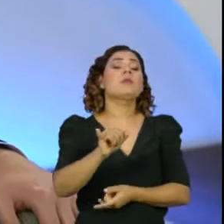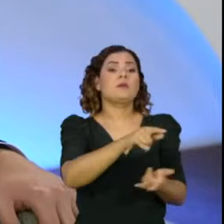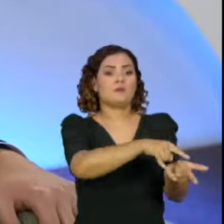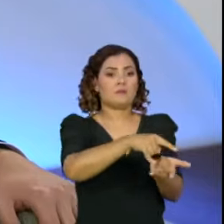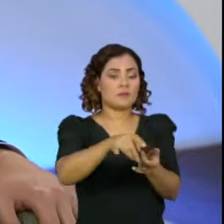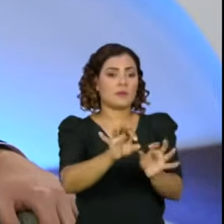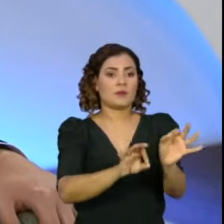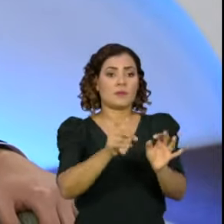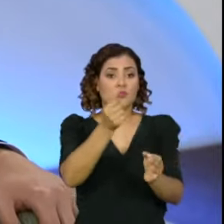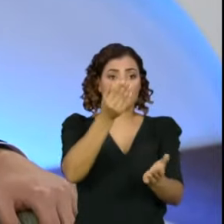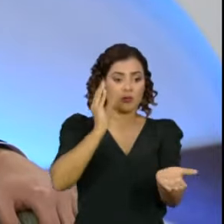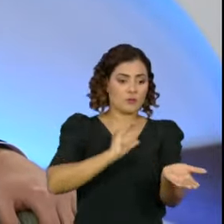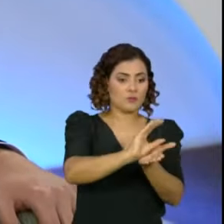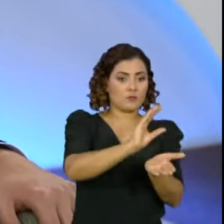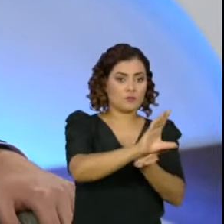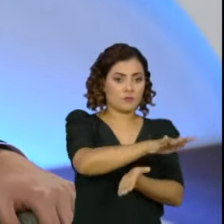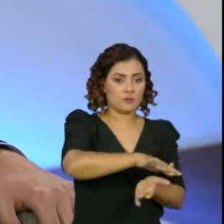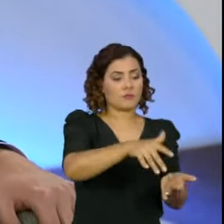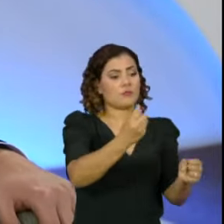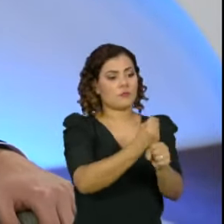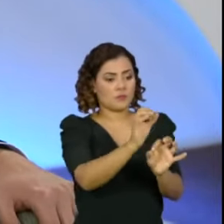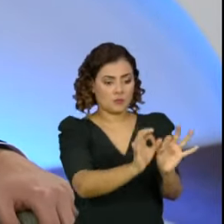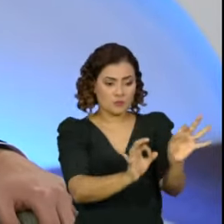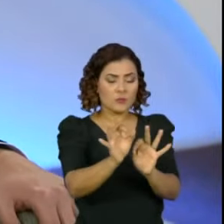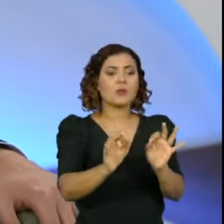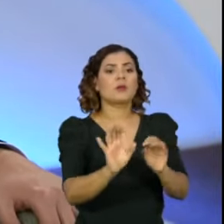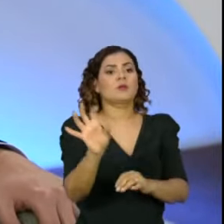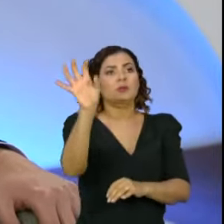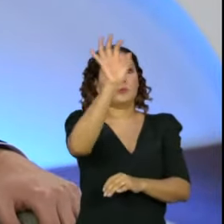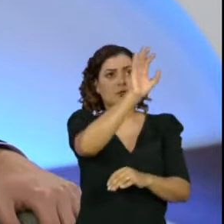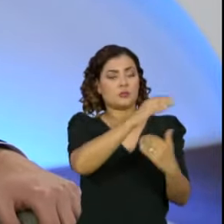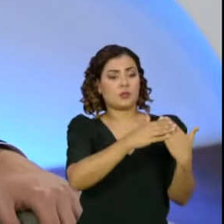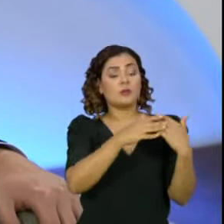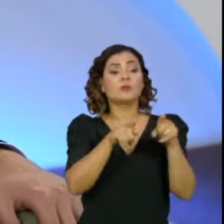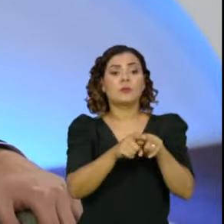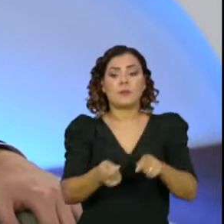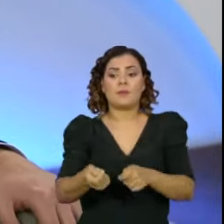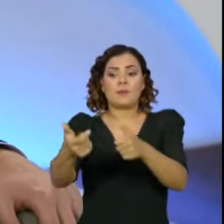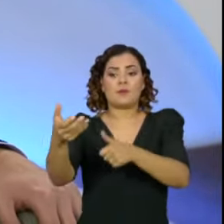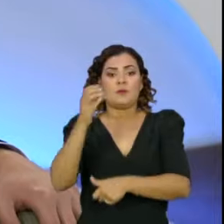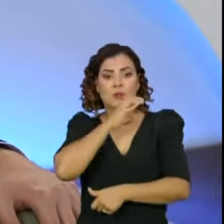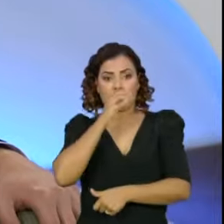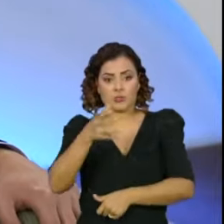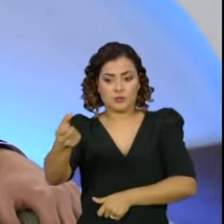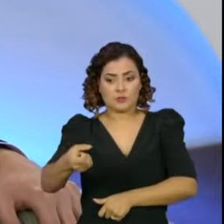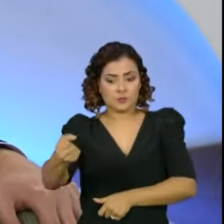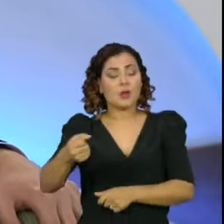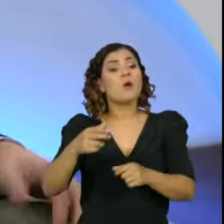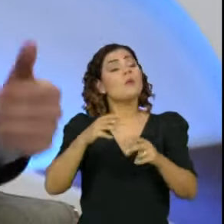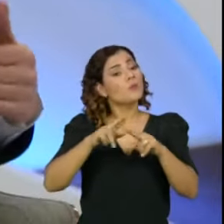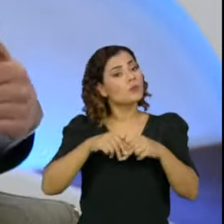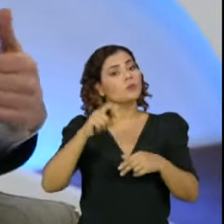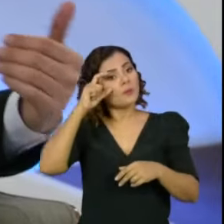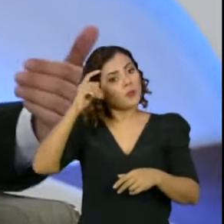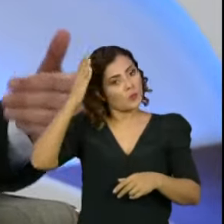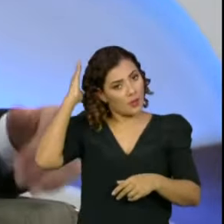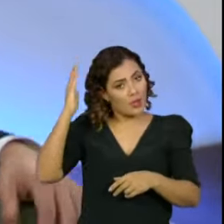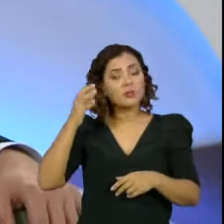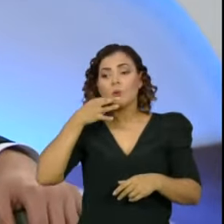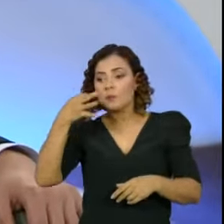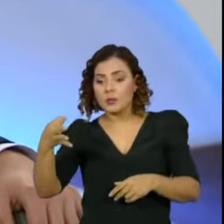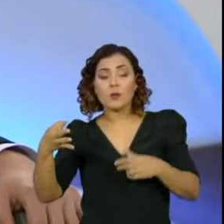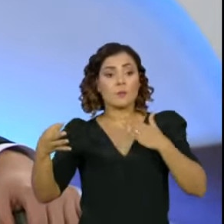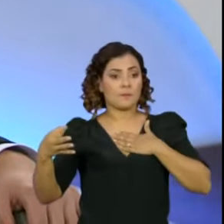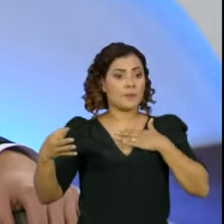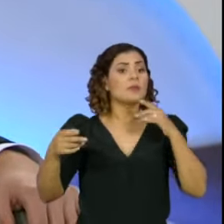o repasse dos recursos para essa finalidade aos estados, além do auxílio emergencial como a exposição do ministro Paulo Guedes e também minha